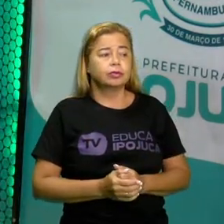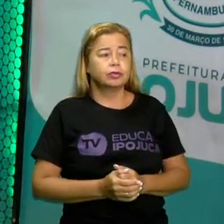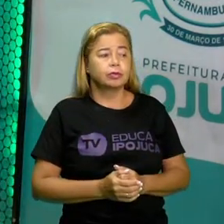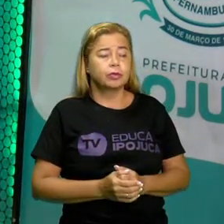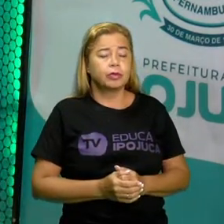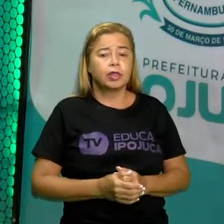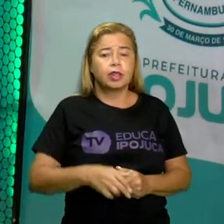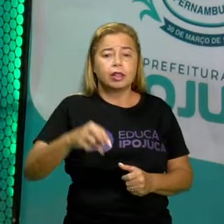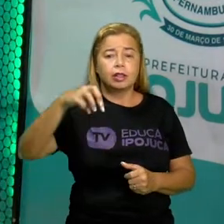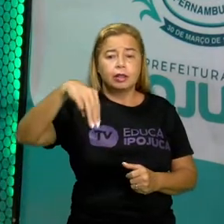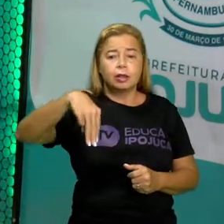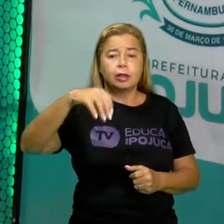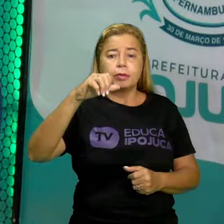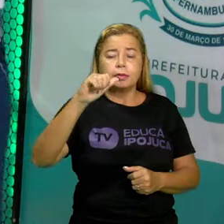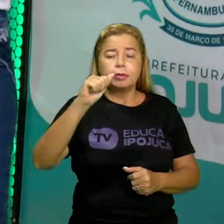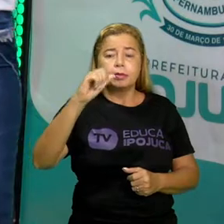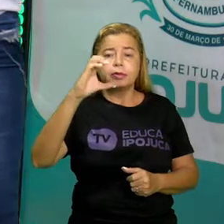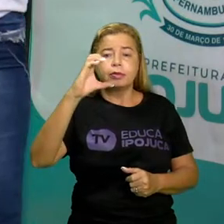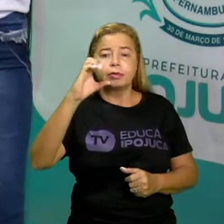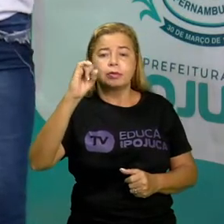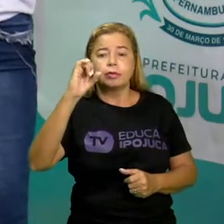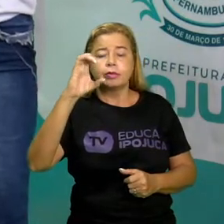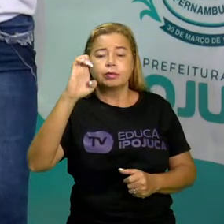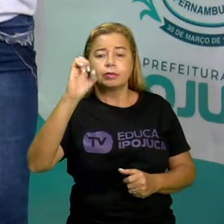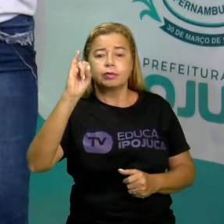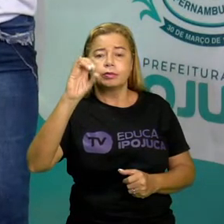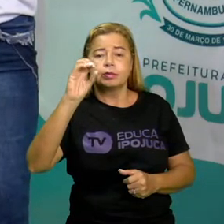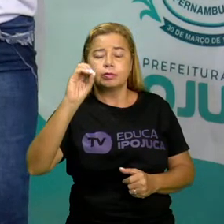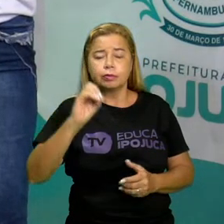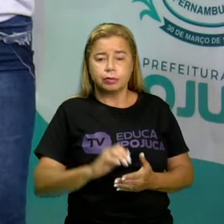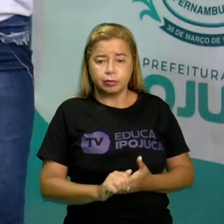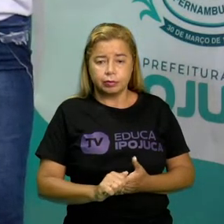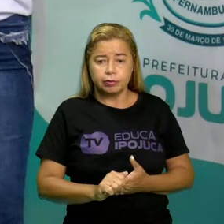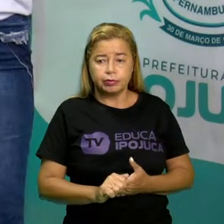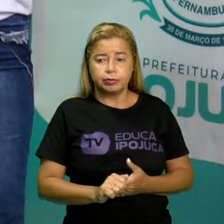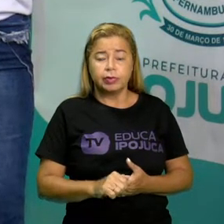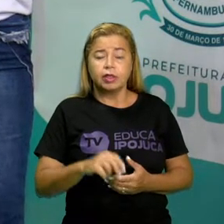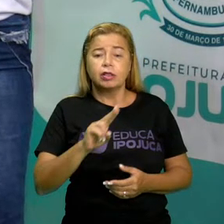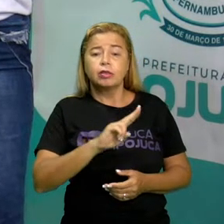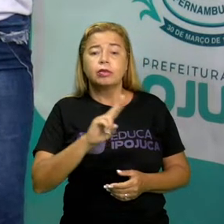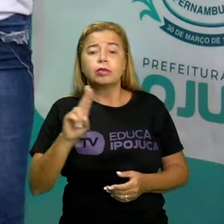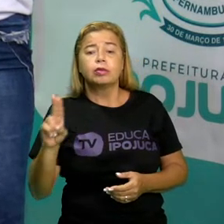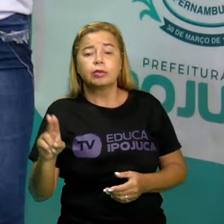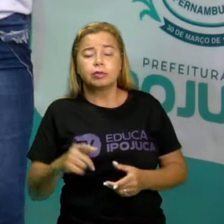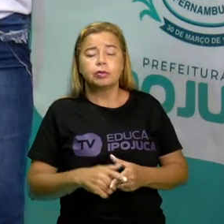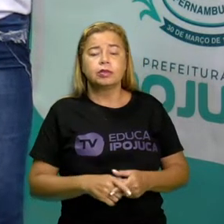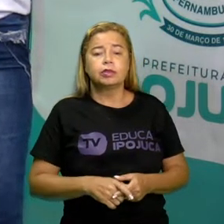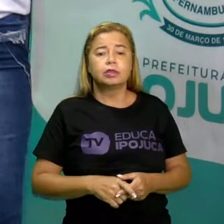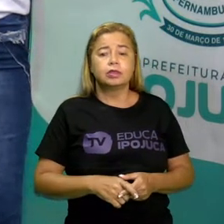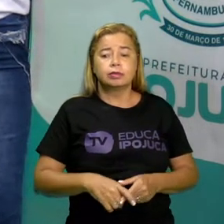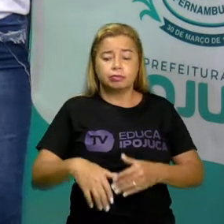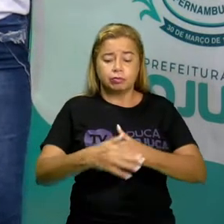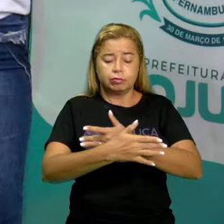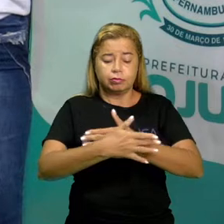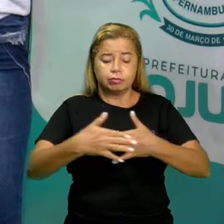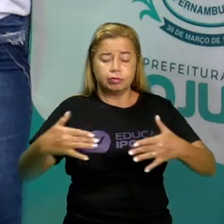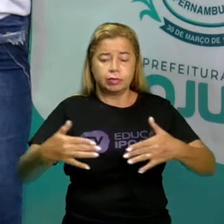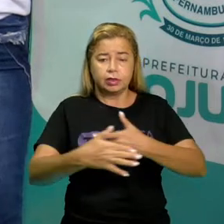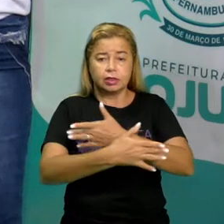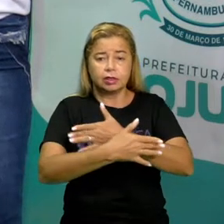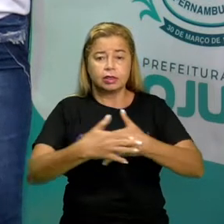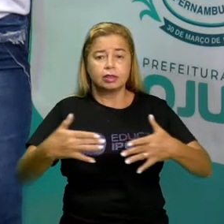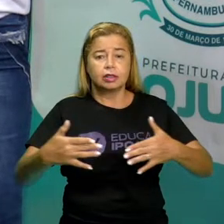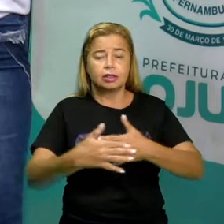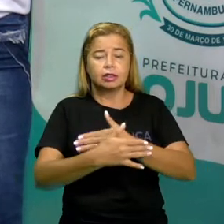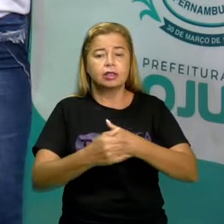Maceio. E Maceio é o nome de quê, crianças? É o nome de uma cidade, né?